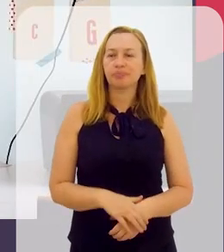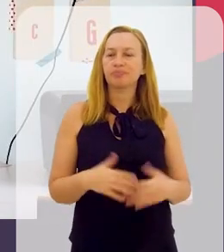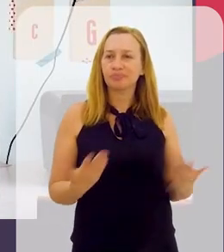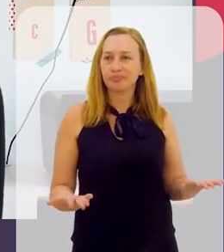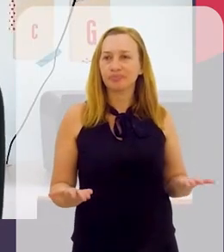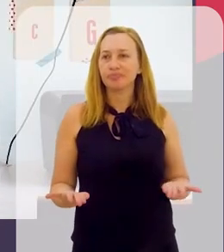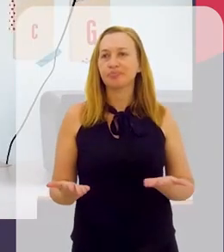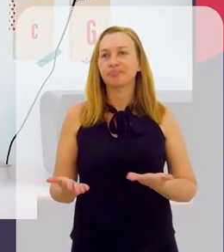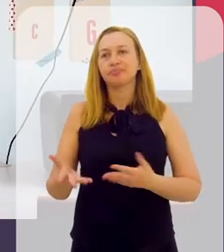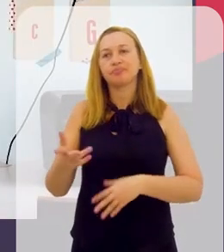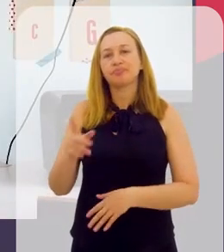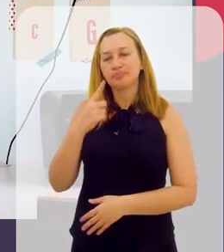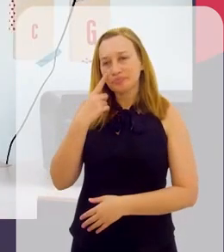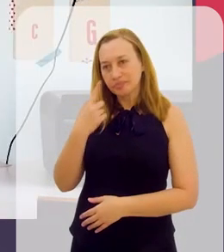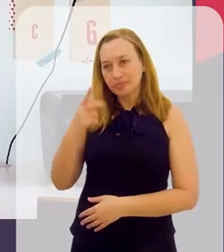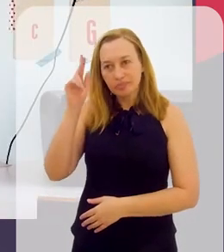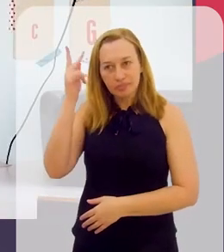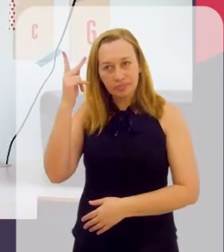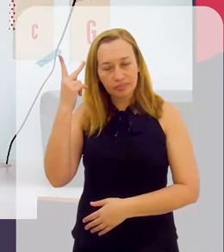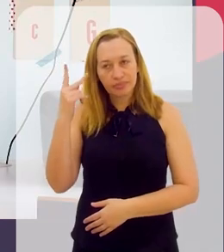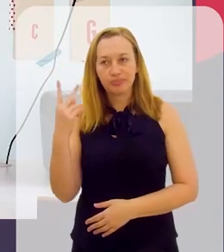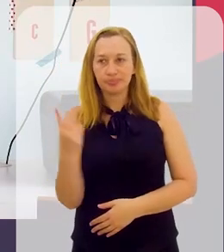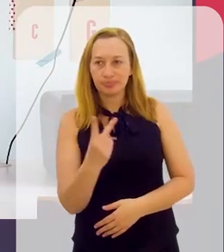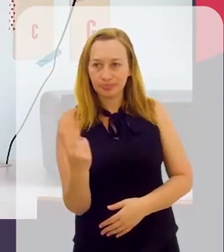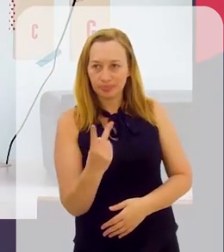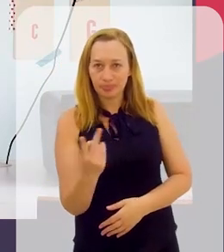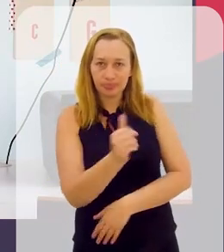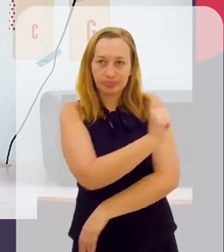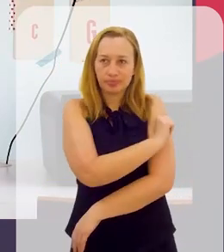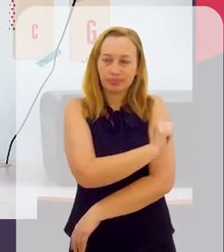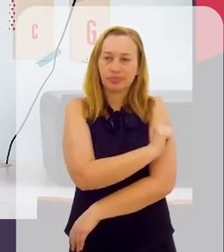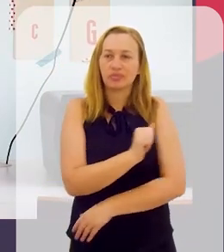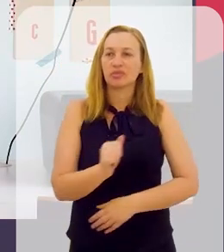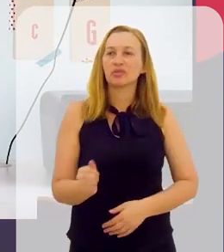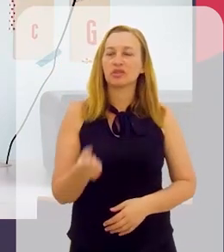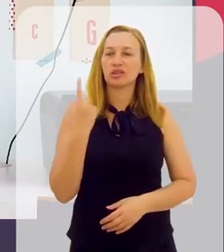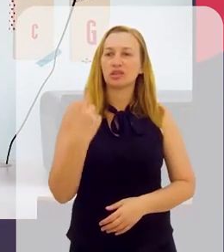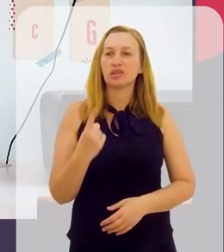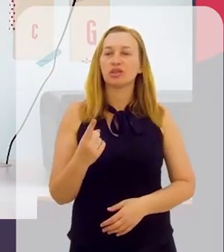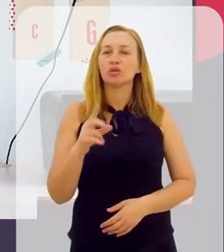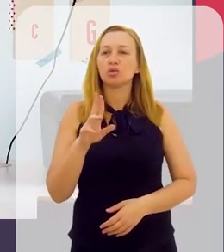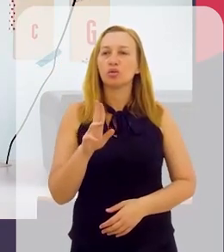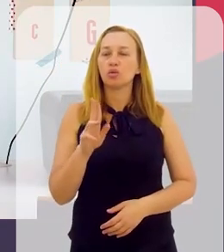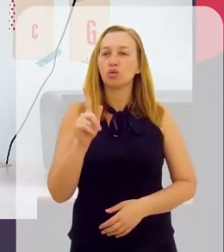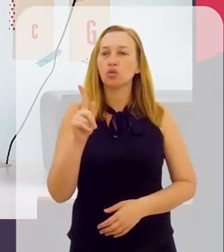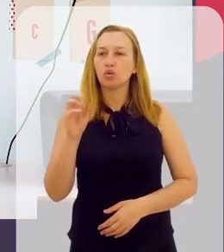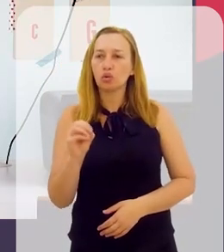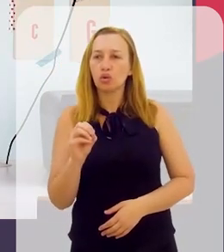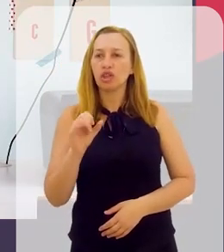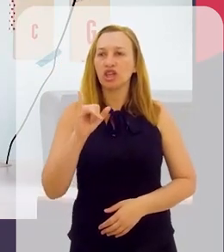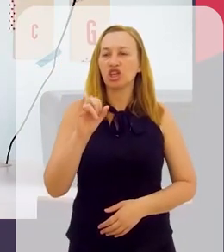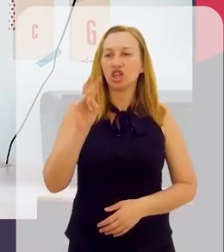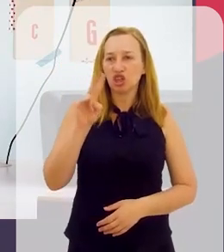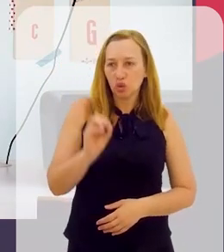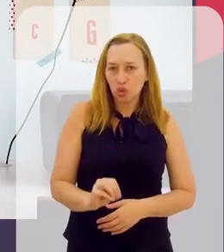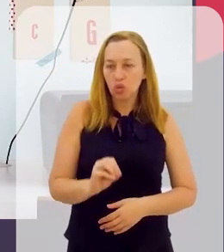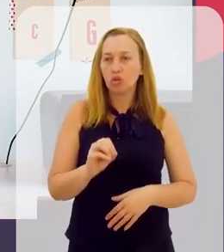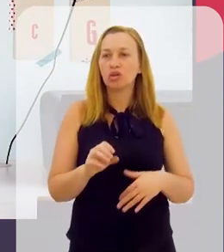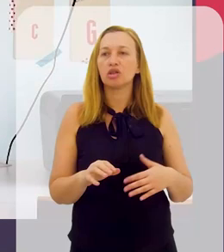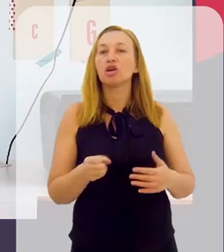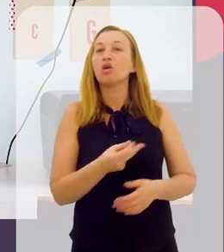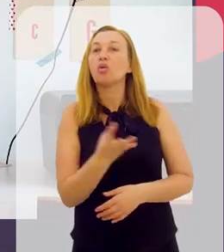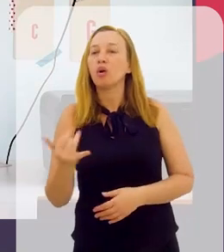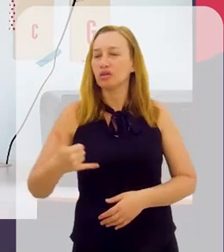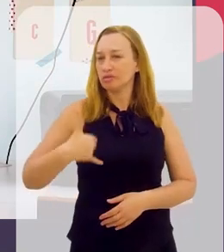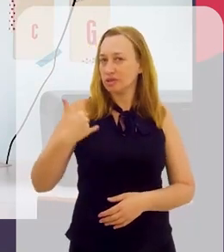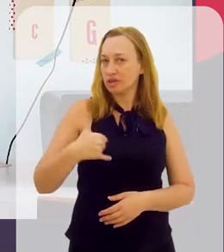Então vamos começar a ouvir a história deles, né? As histórias, Hugo e Igor. Quem poderia começar a falar? Gostaria de